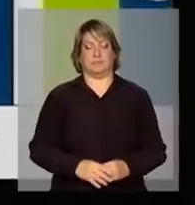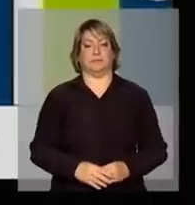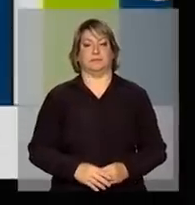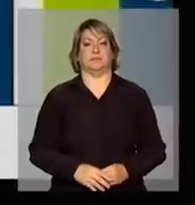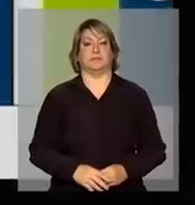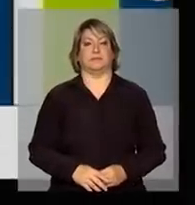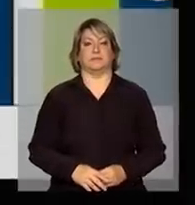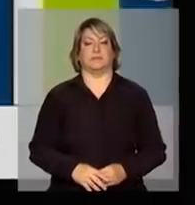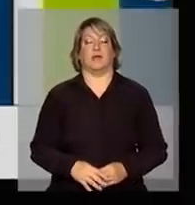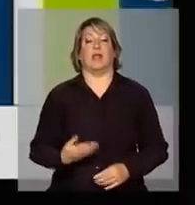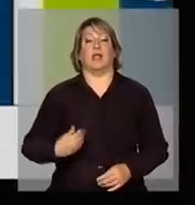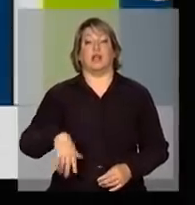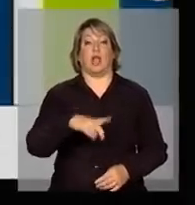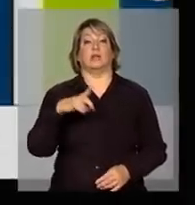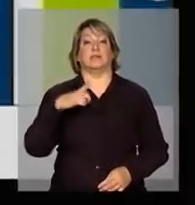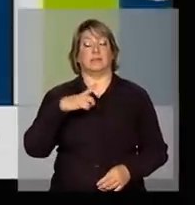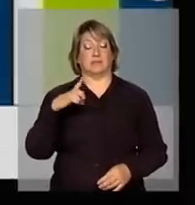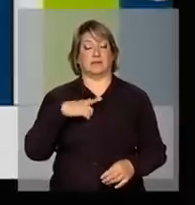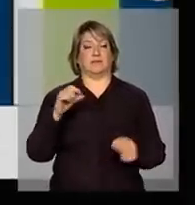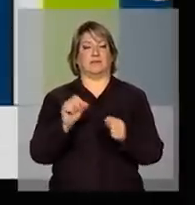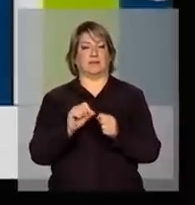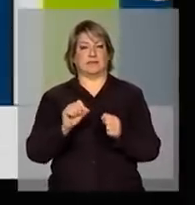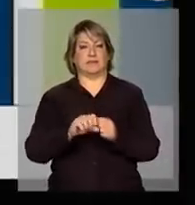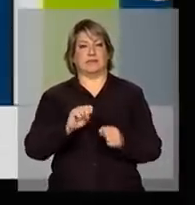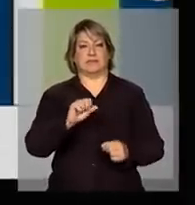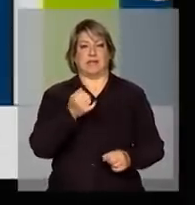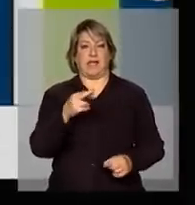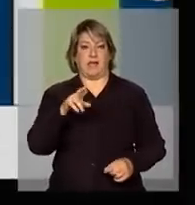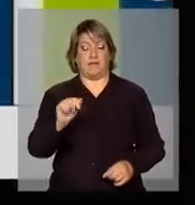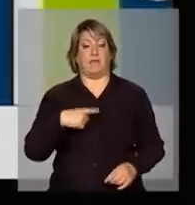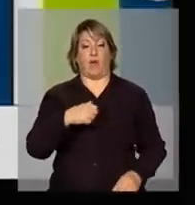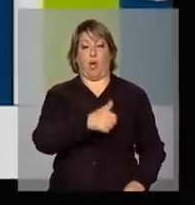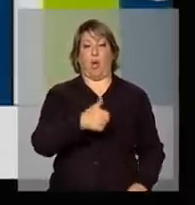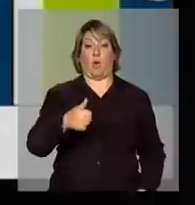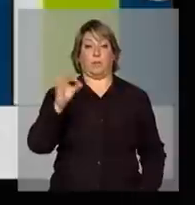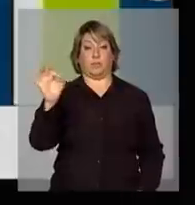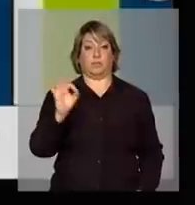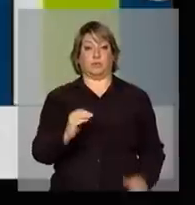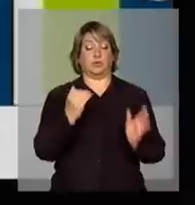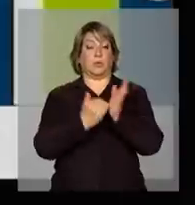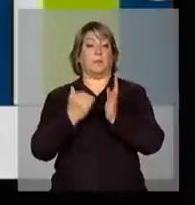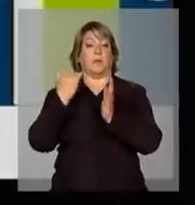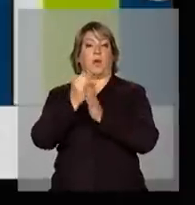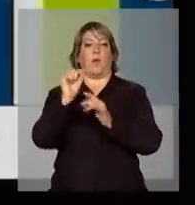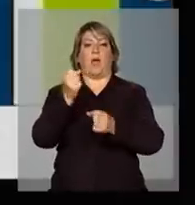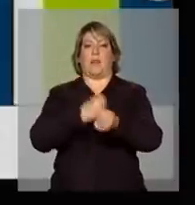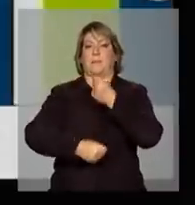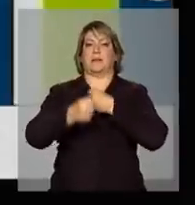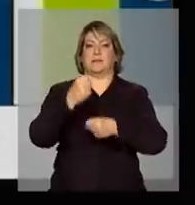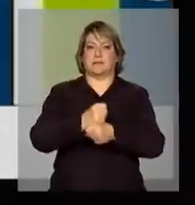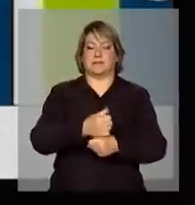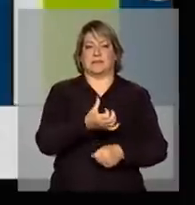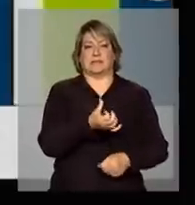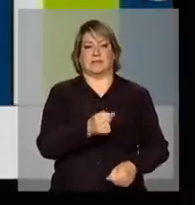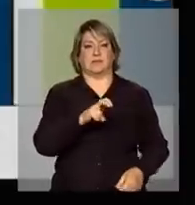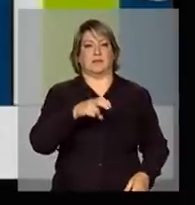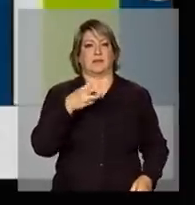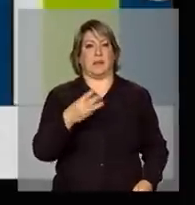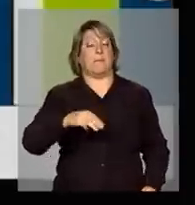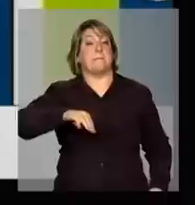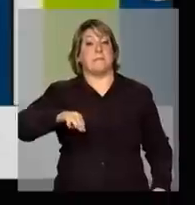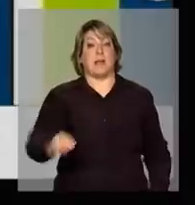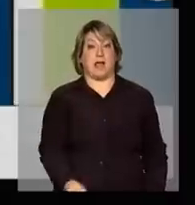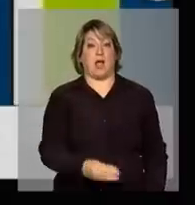Nós estamos projetando uma safra 11% superior à do ano passado, 653 milhões